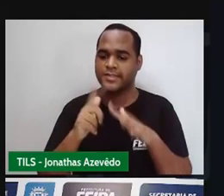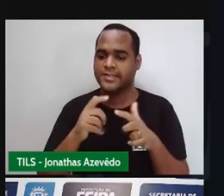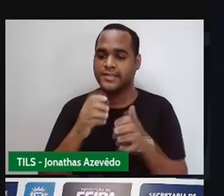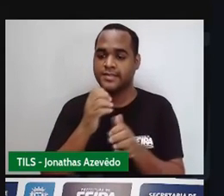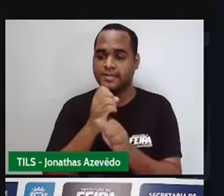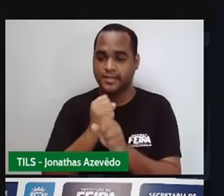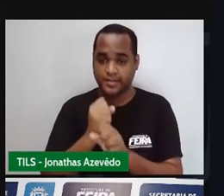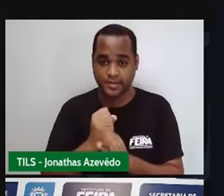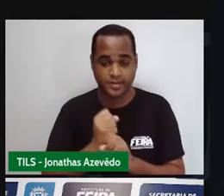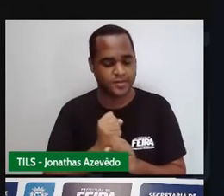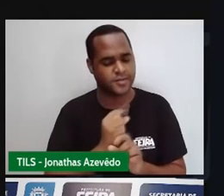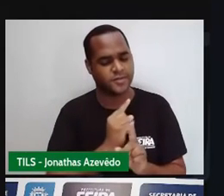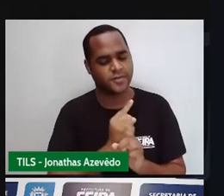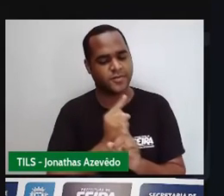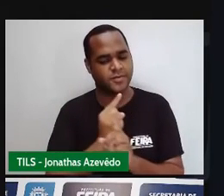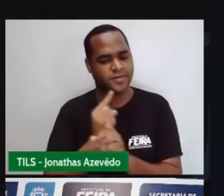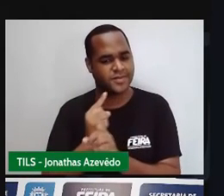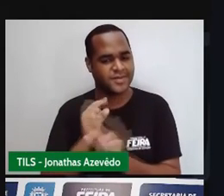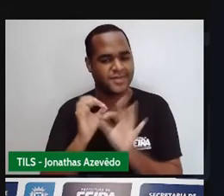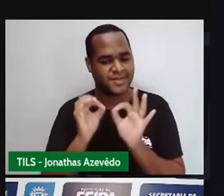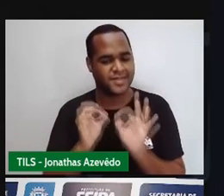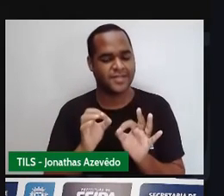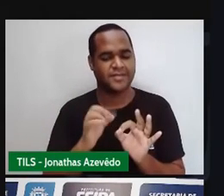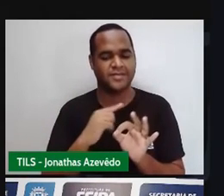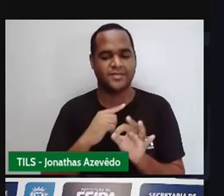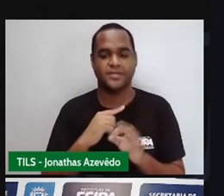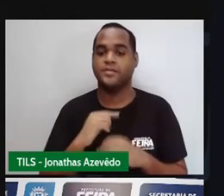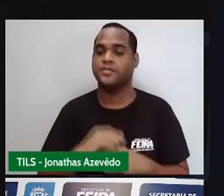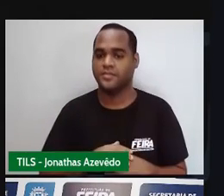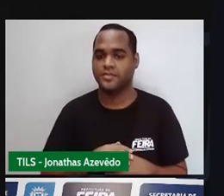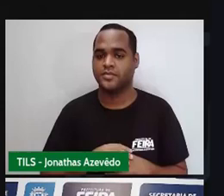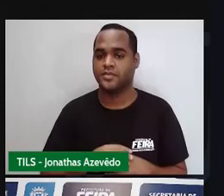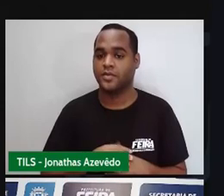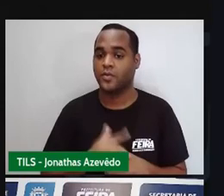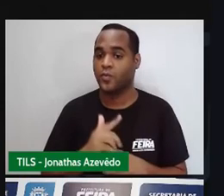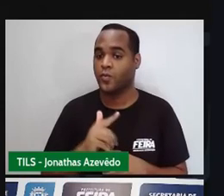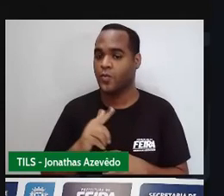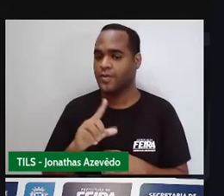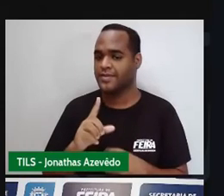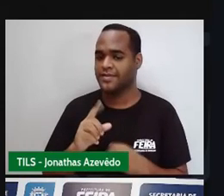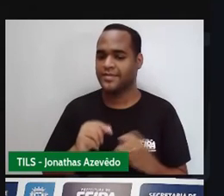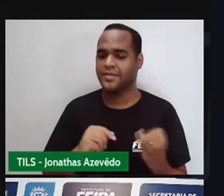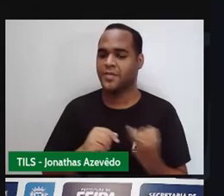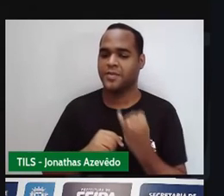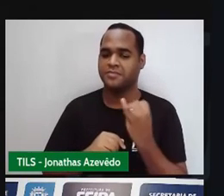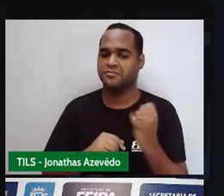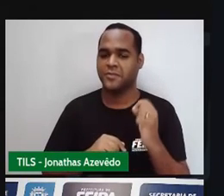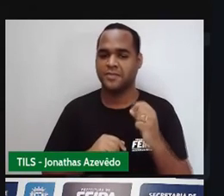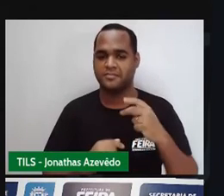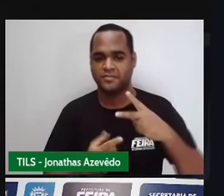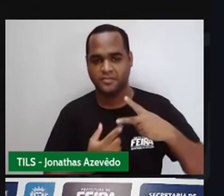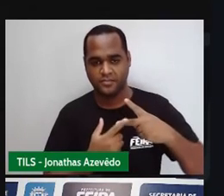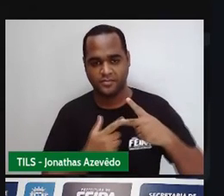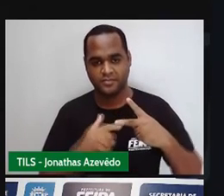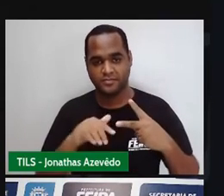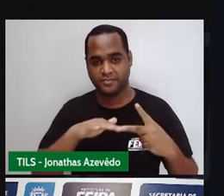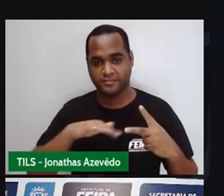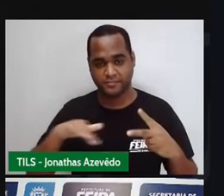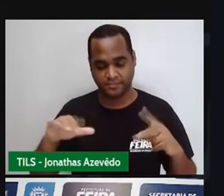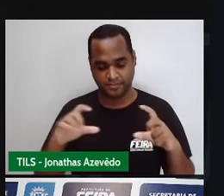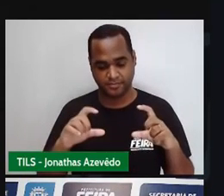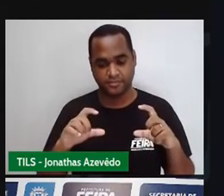cálculozinho e encontrar e a outra coisa mais importante ainda nessa aula foi a gente determinar